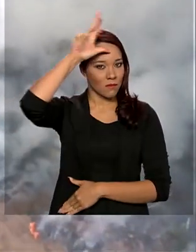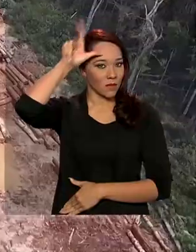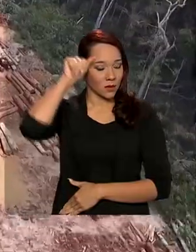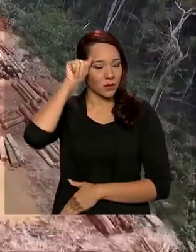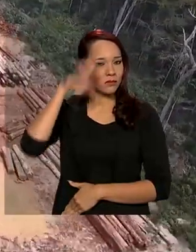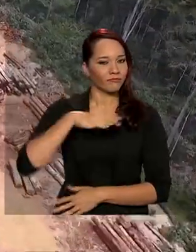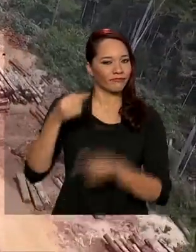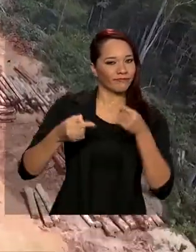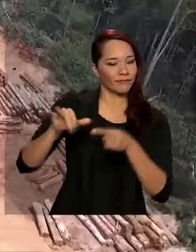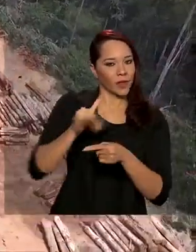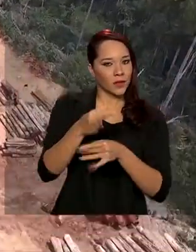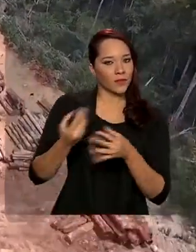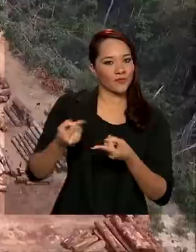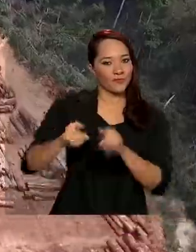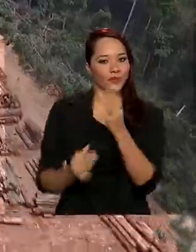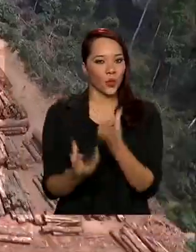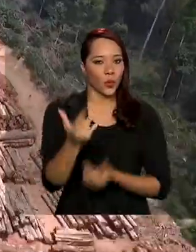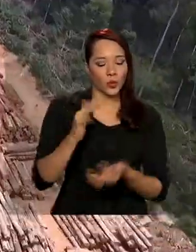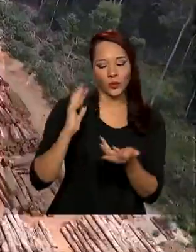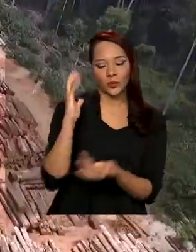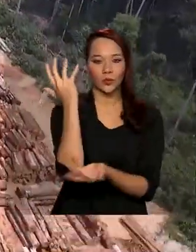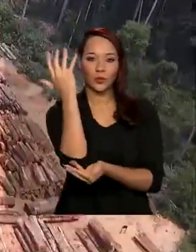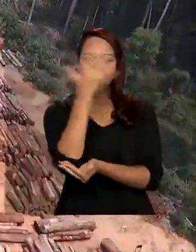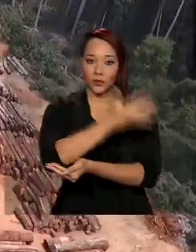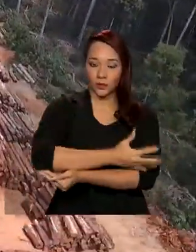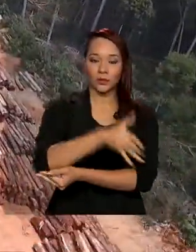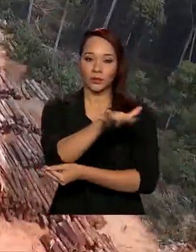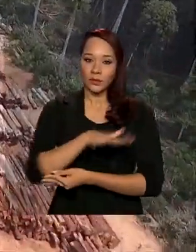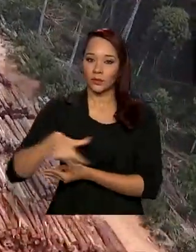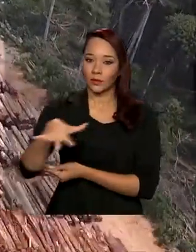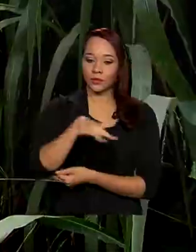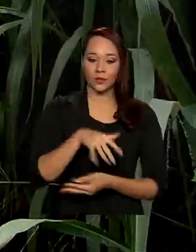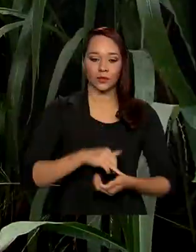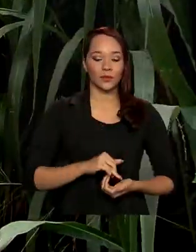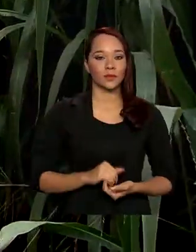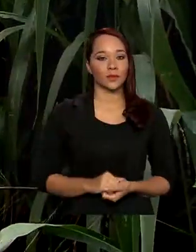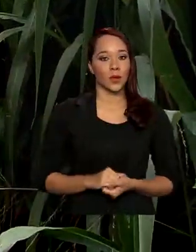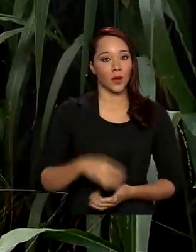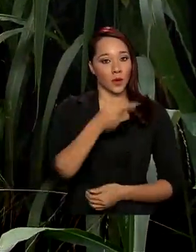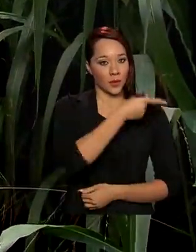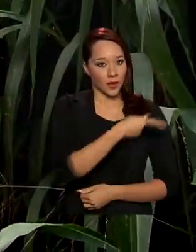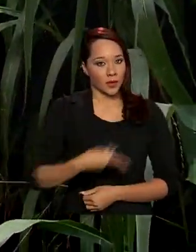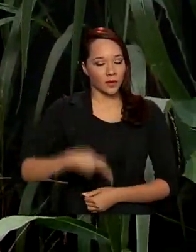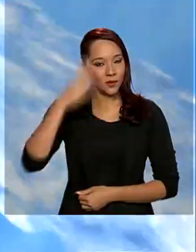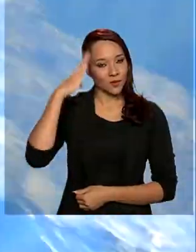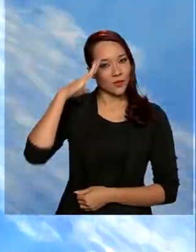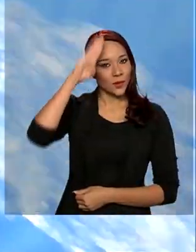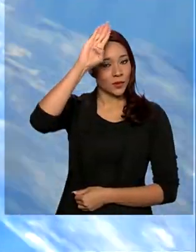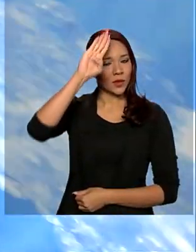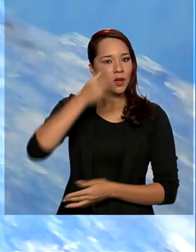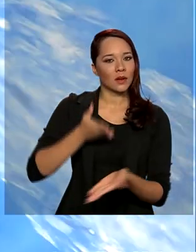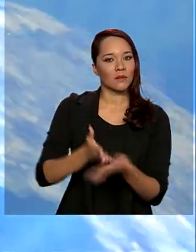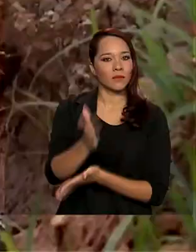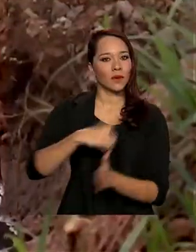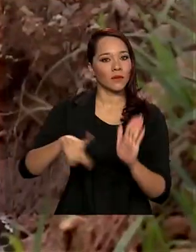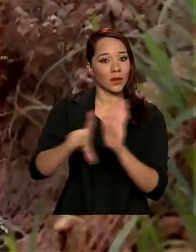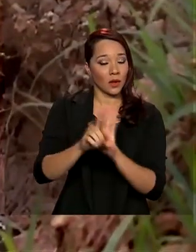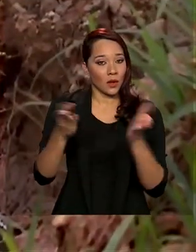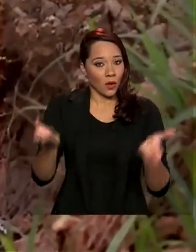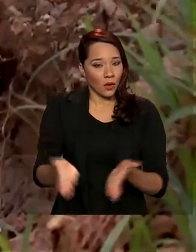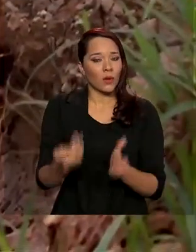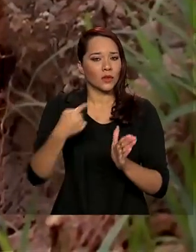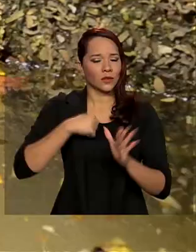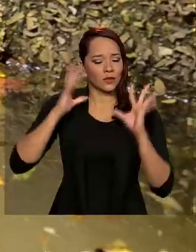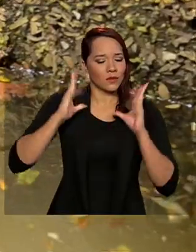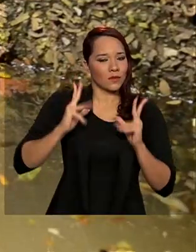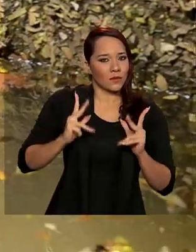discutir ações de combate a queimadas e ao desmatamento na região. Presidente Jair Bolsonaro sanciona hoje marco